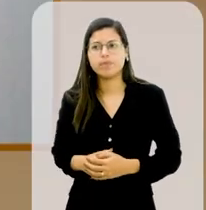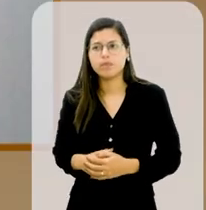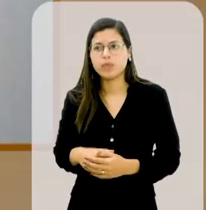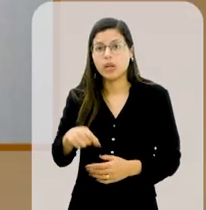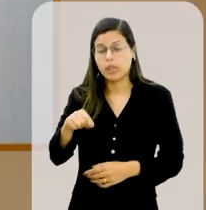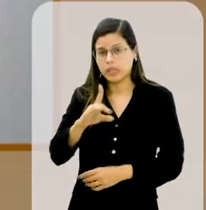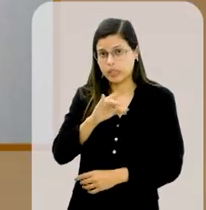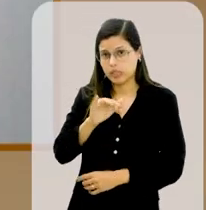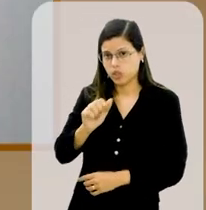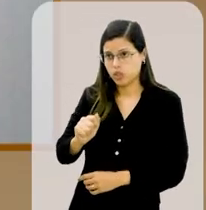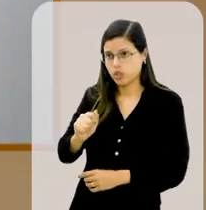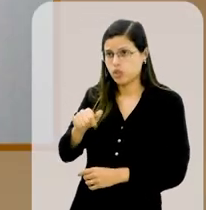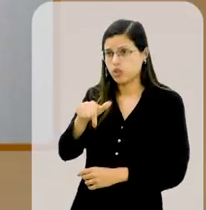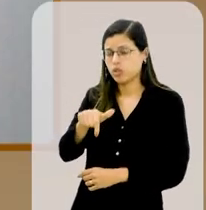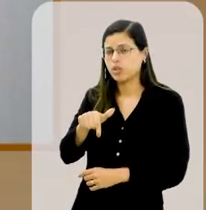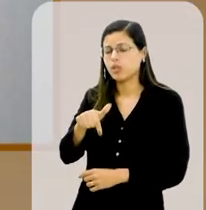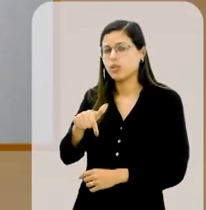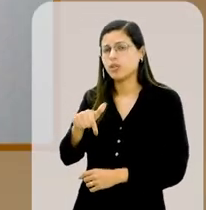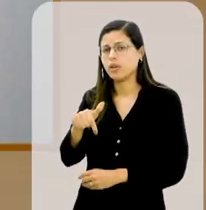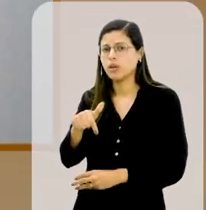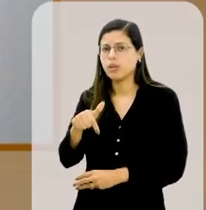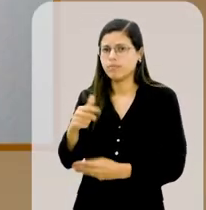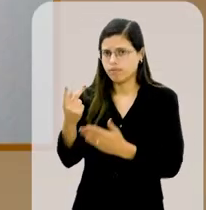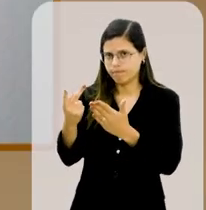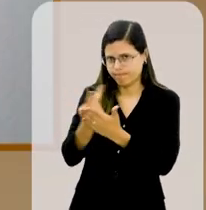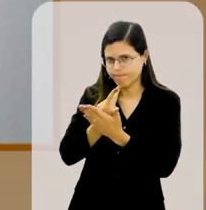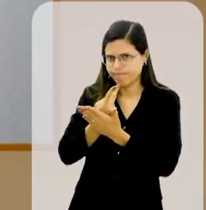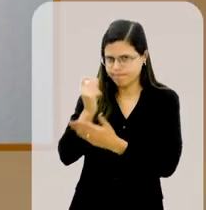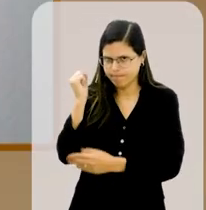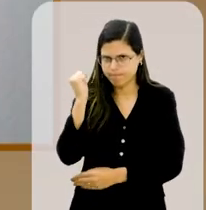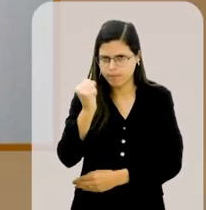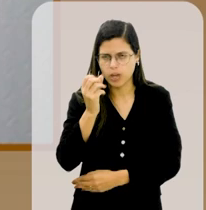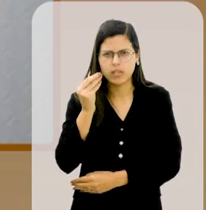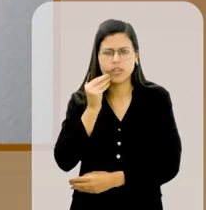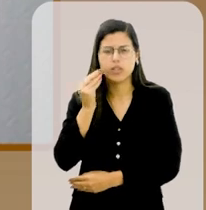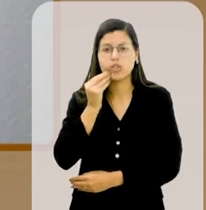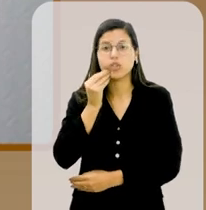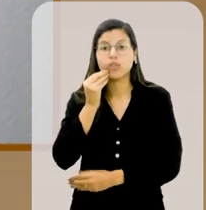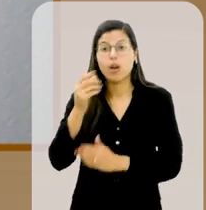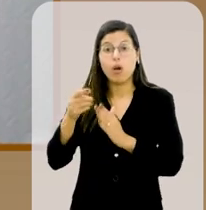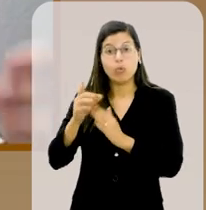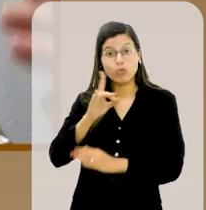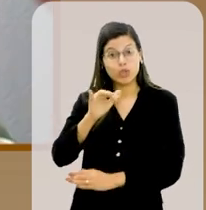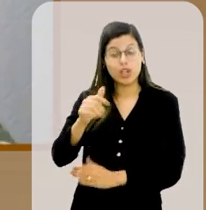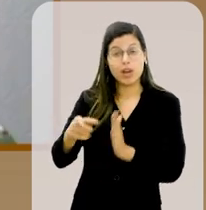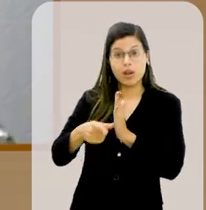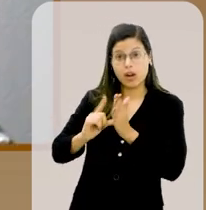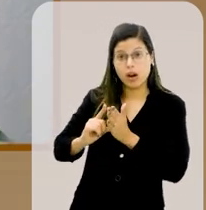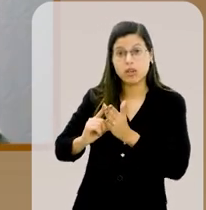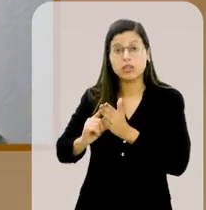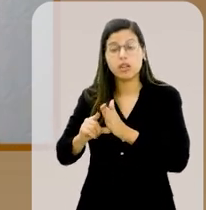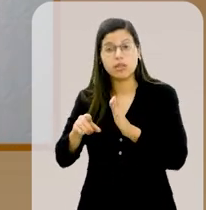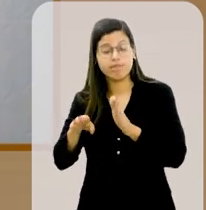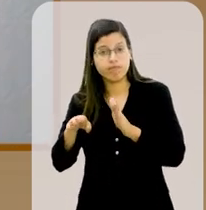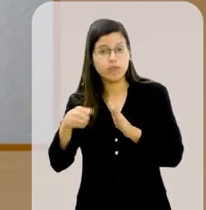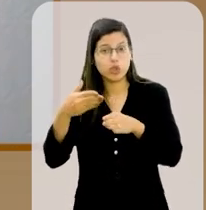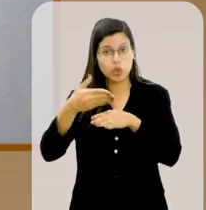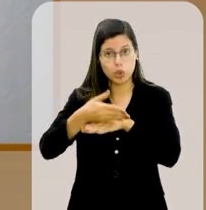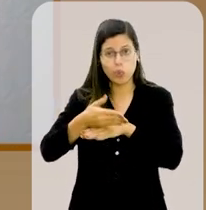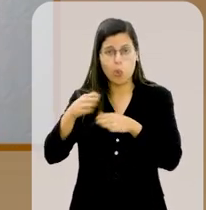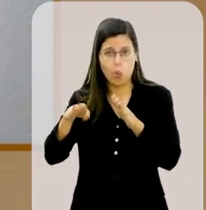Aliás, nesse dia que eu estava... Nesse dia que aconteceu o fato, no dia anterior, ele havia chegado de viagem.